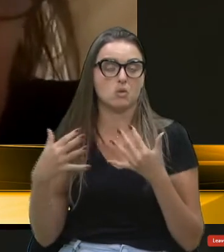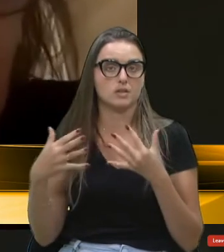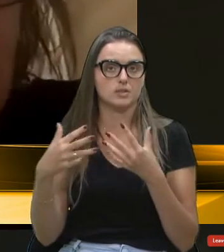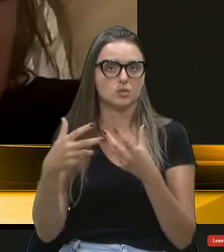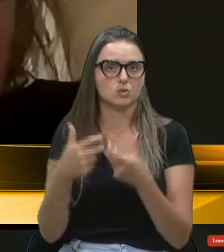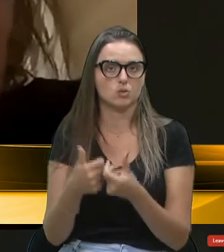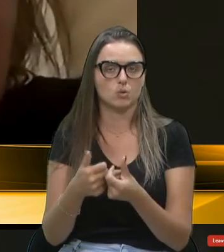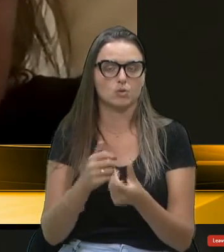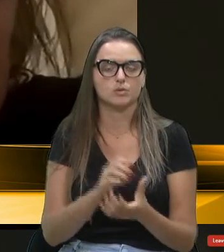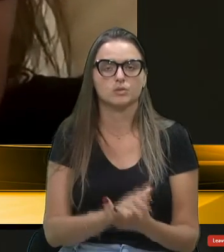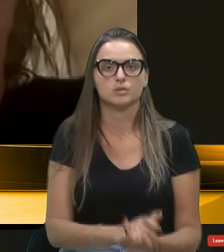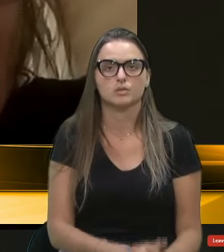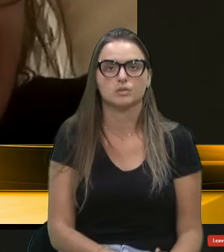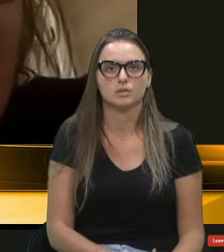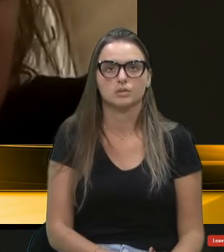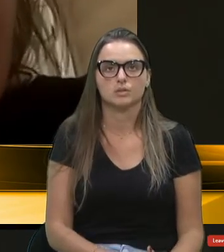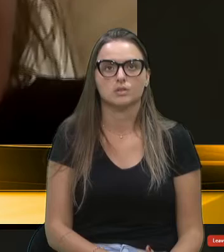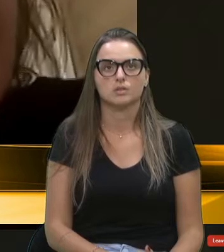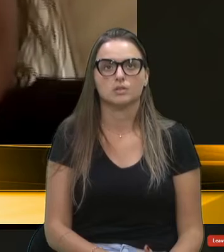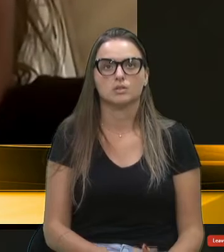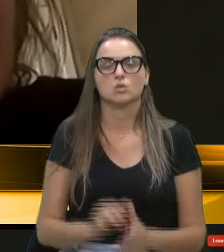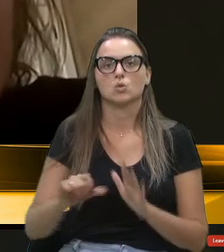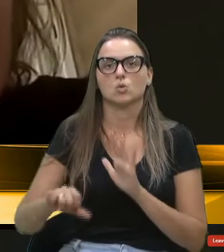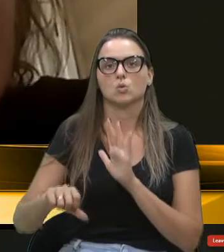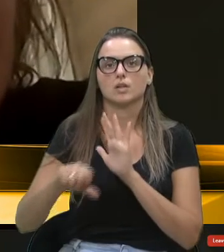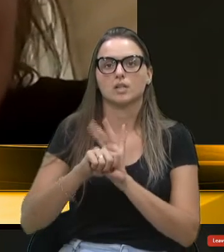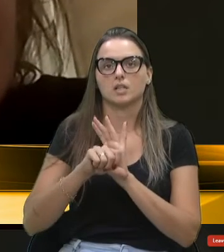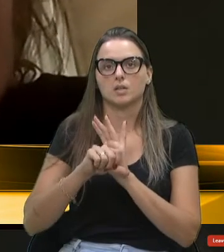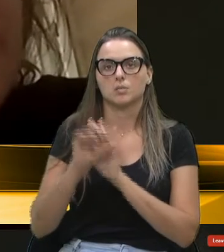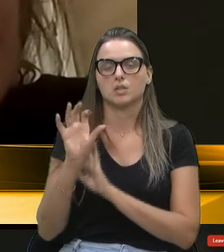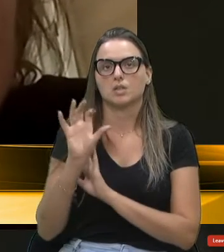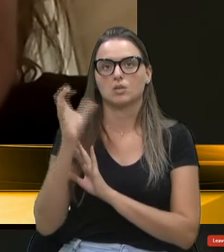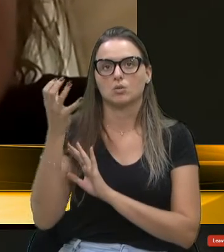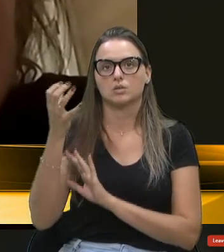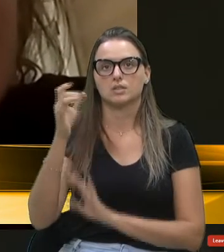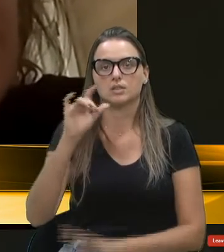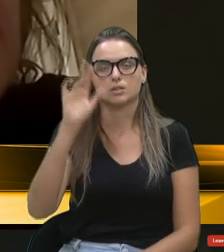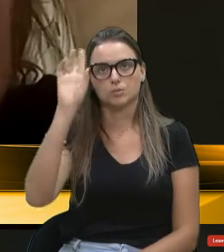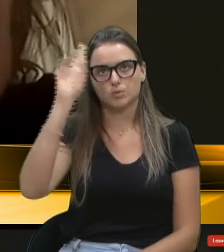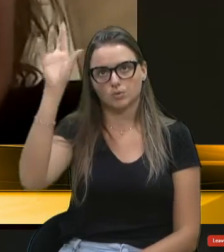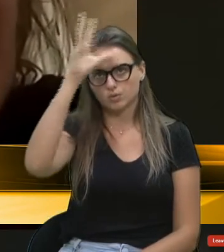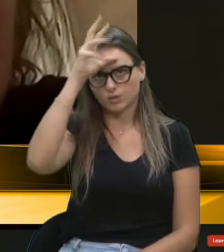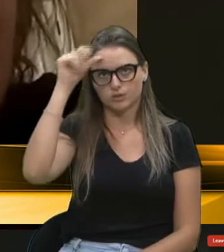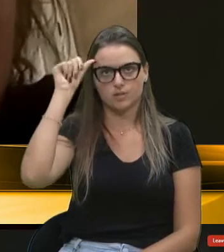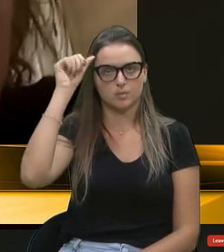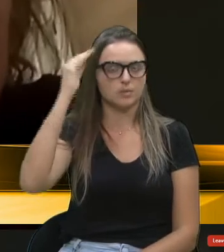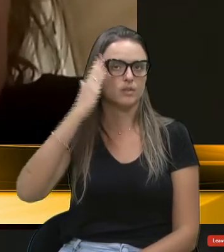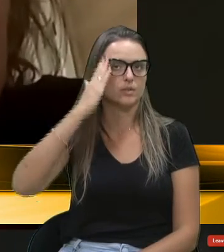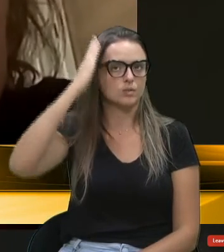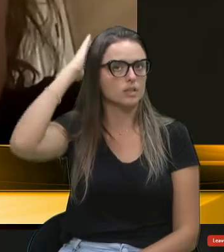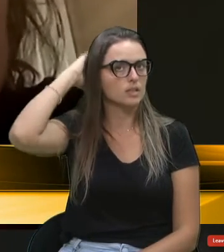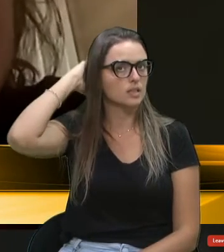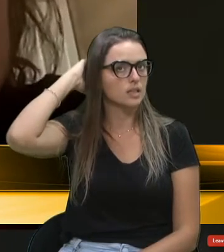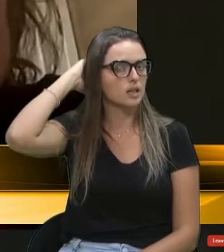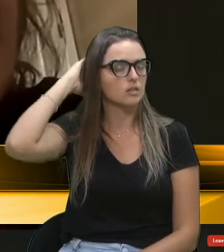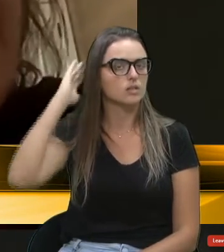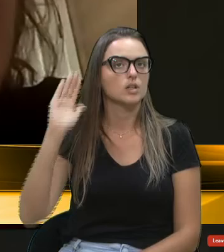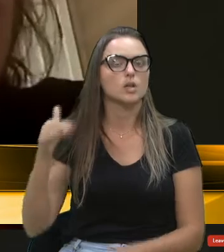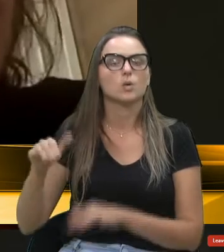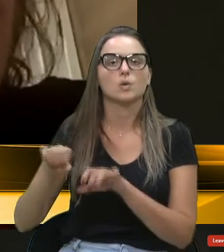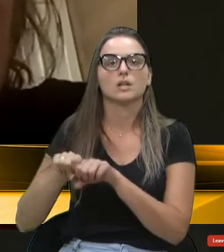se não de todos, do crime realizado pelo então prefeito Daniel Guerra ao